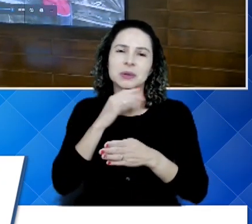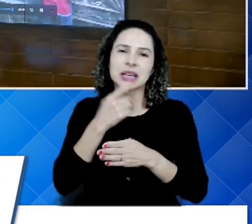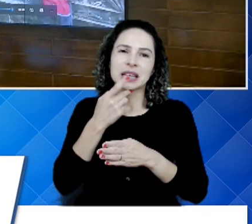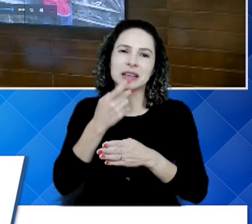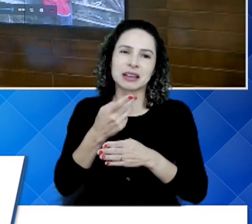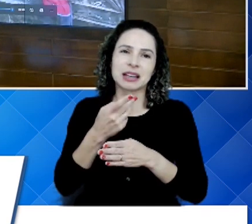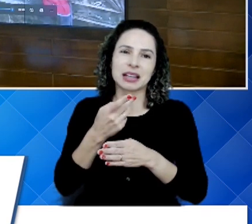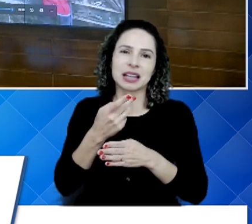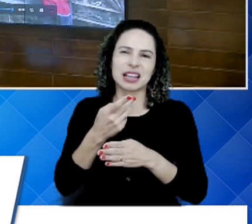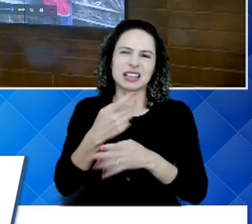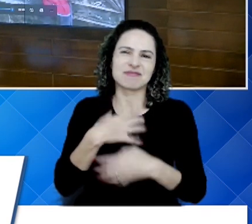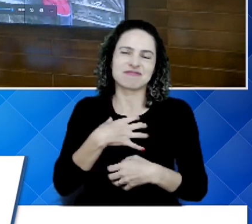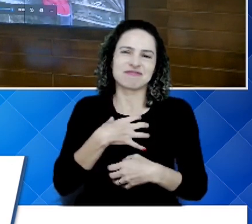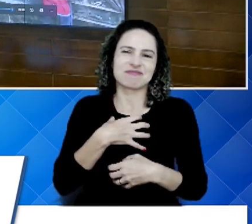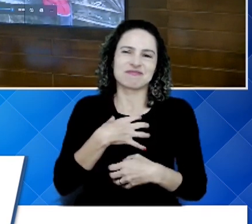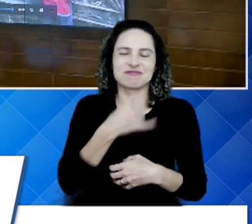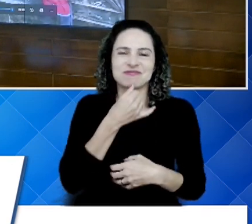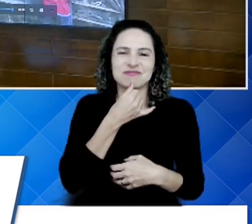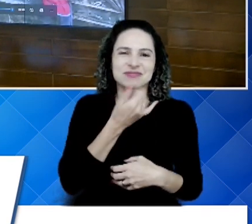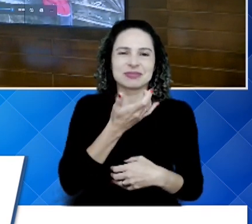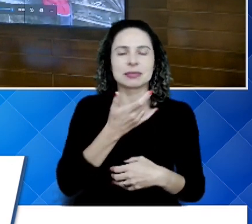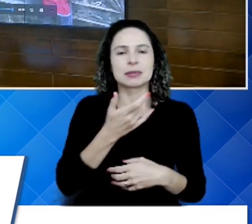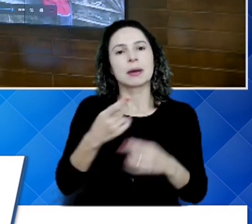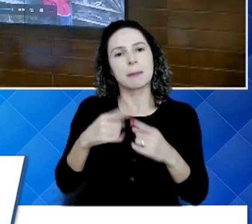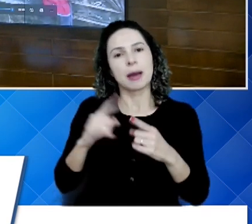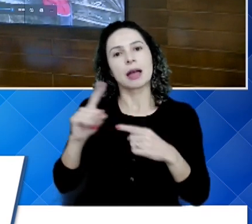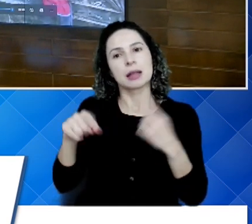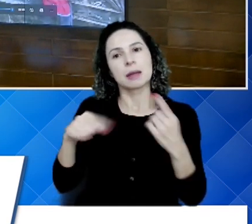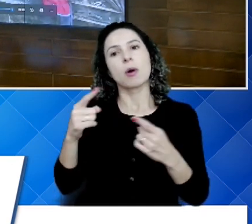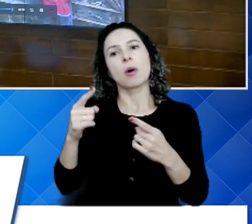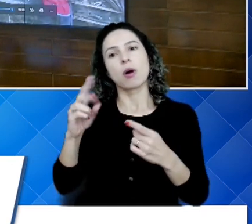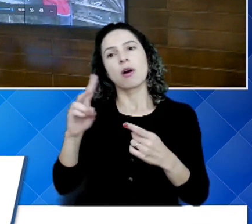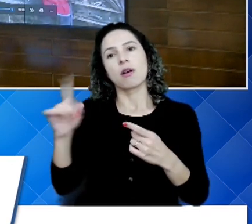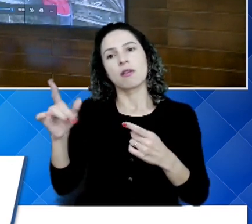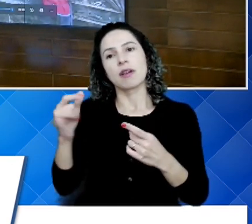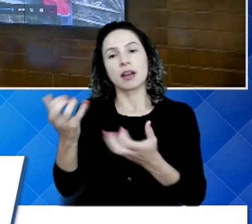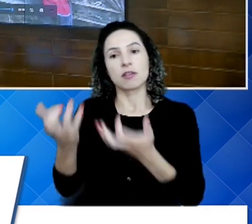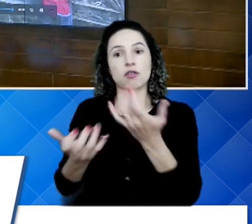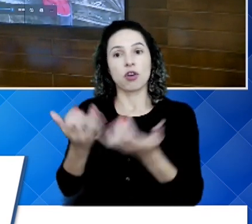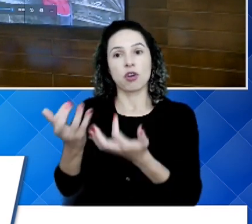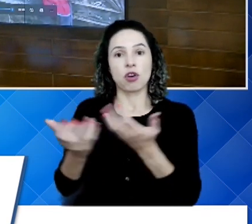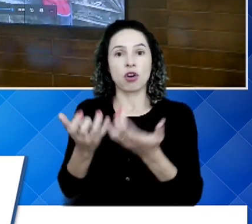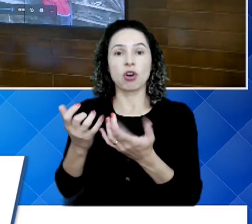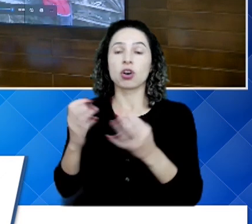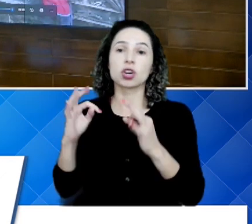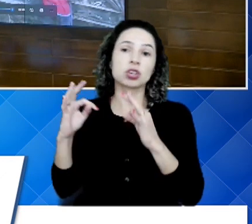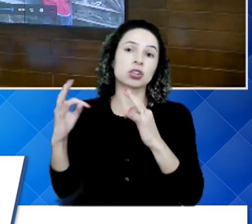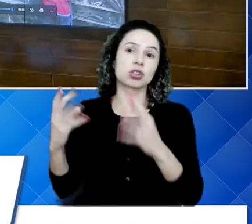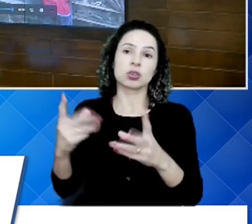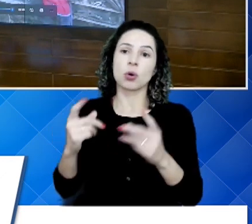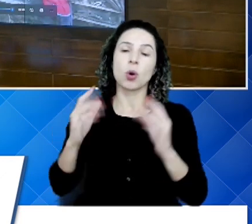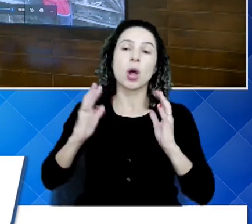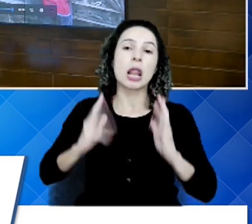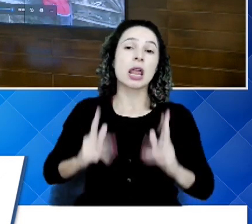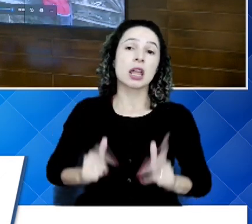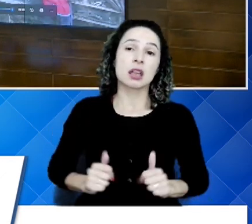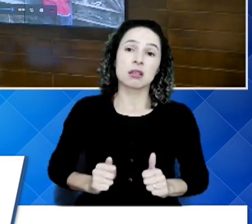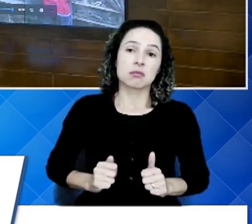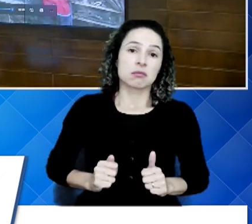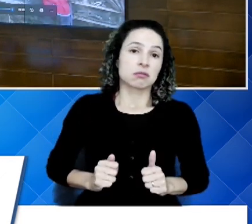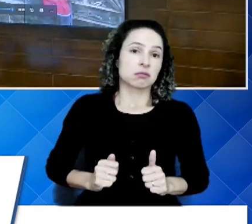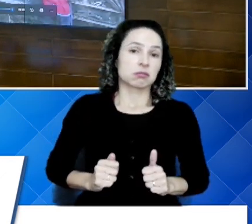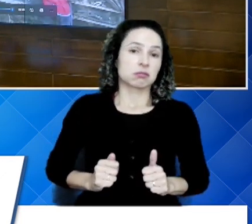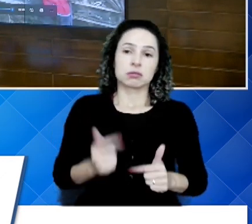desagradável de falar. Mas depois vai para um processo de inceneração e que todo mundo fica, não tem